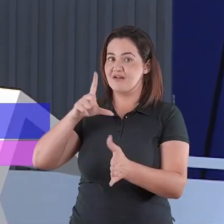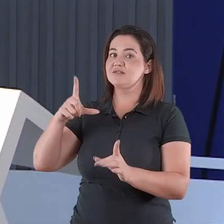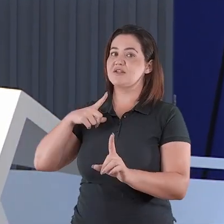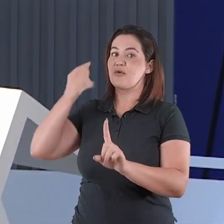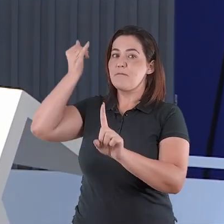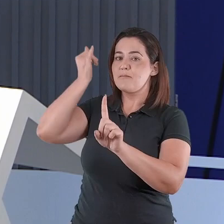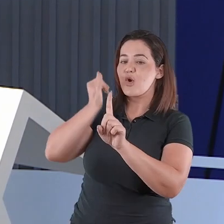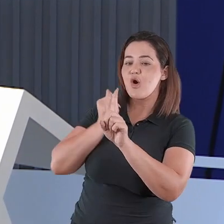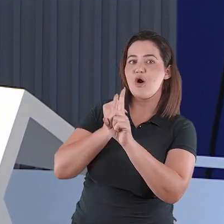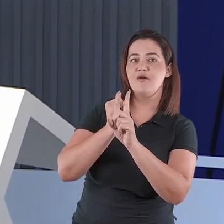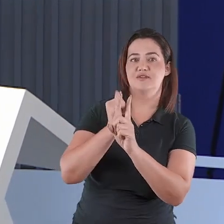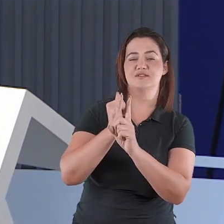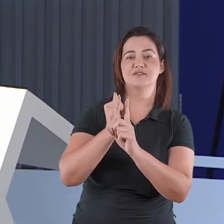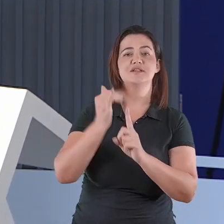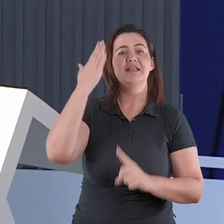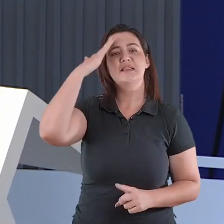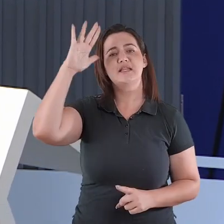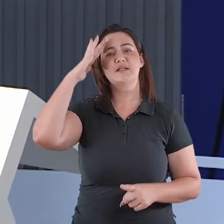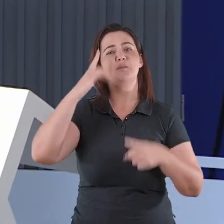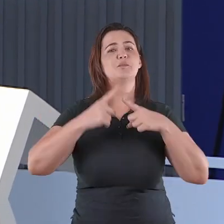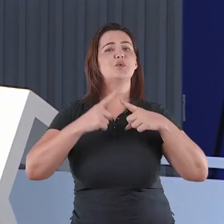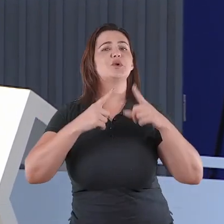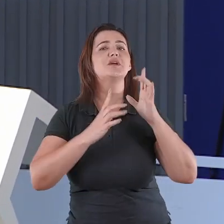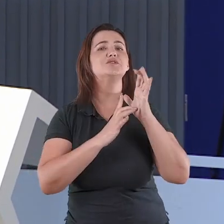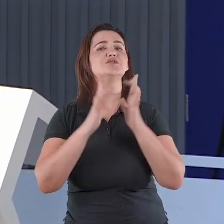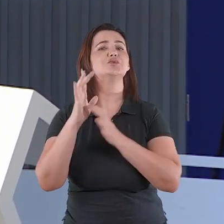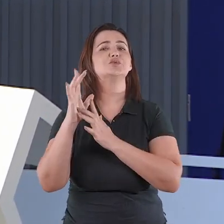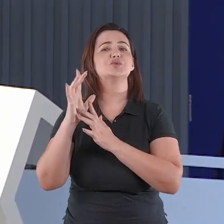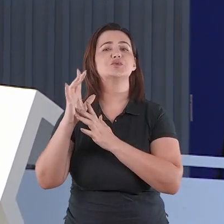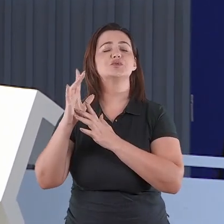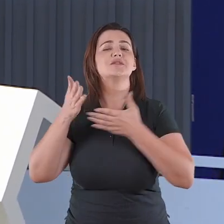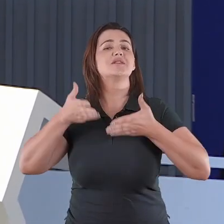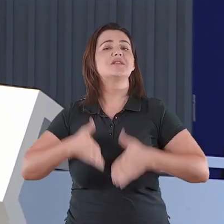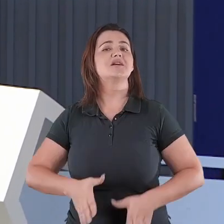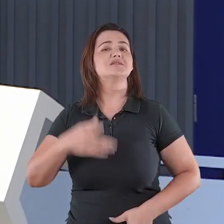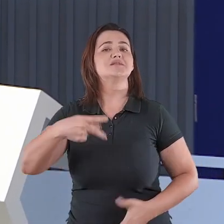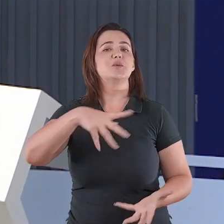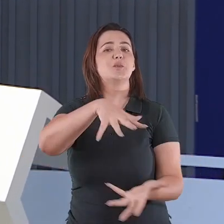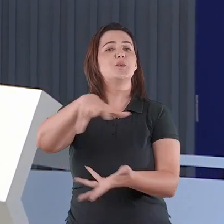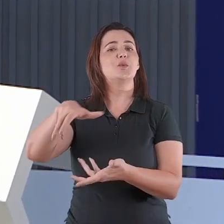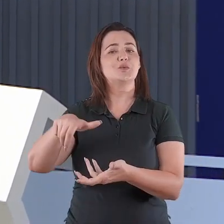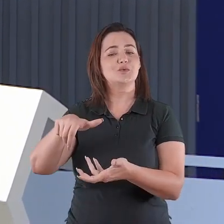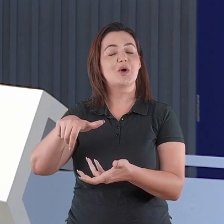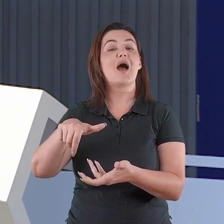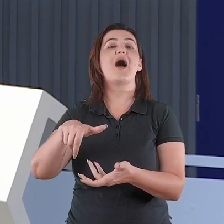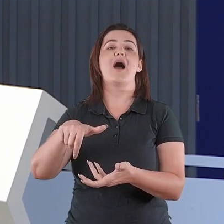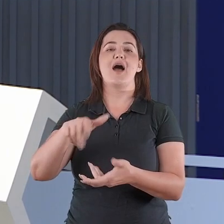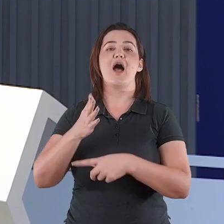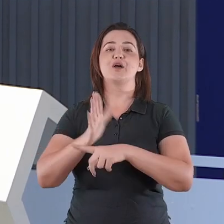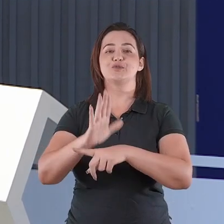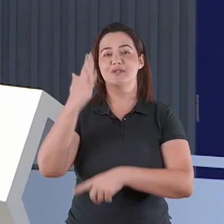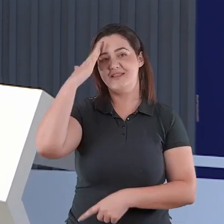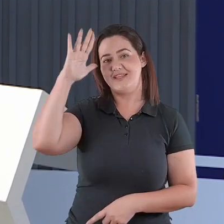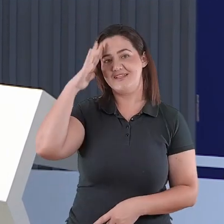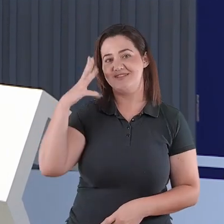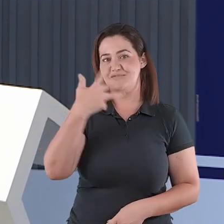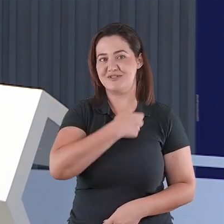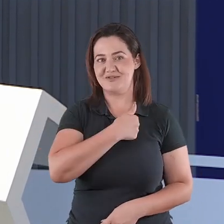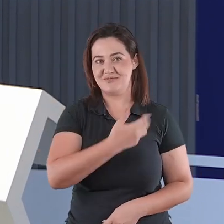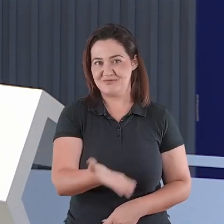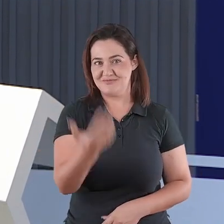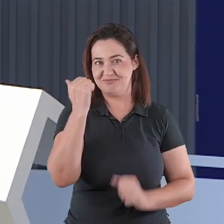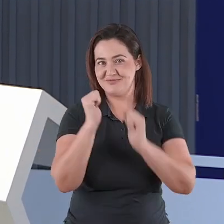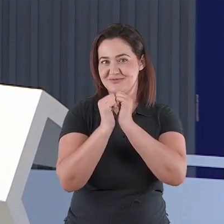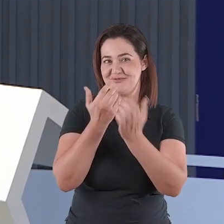E entender por que Jesus tornou-se um de nós significa compreender a salvação. Quer entender um pouco mais? Fia comigo,